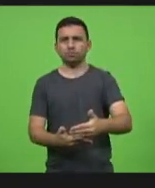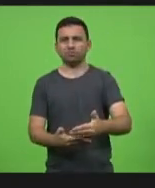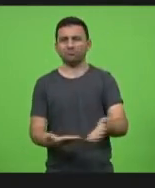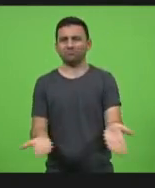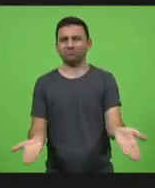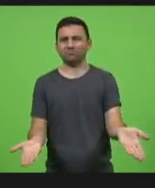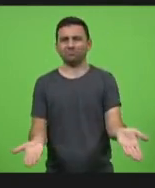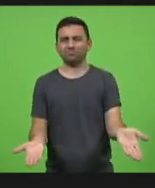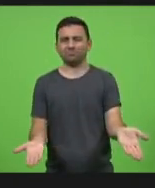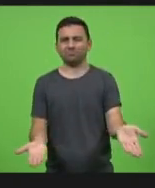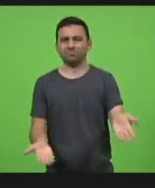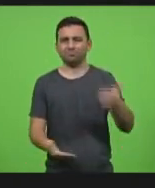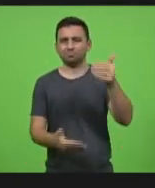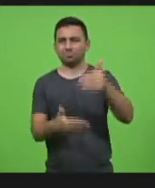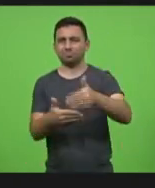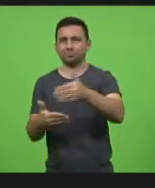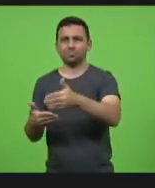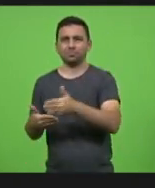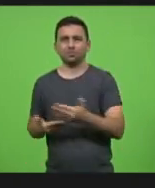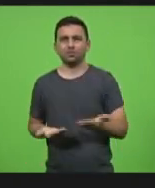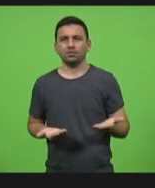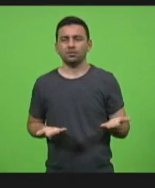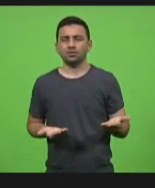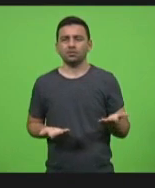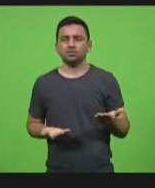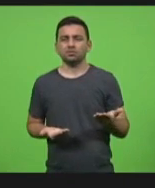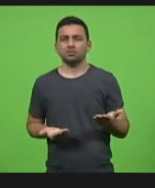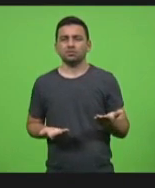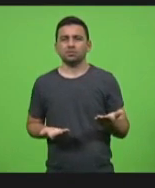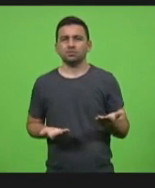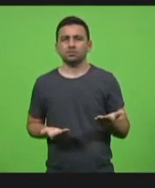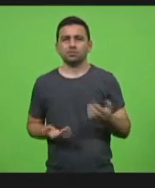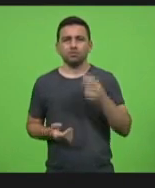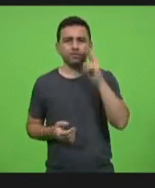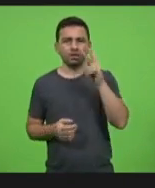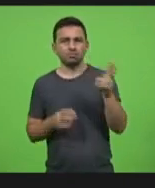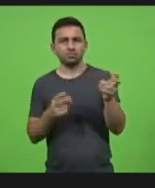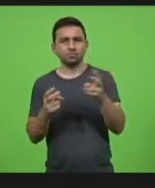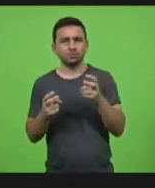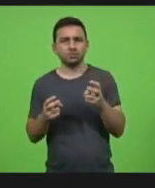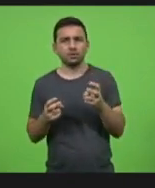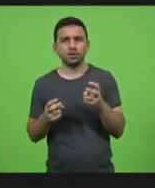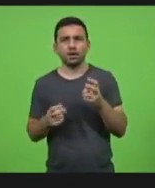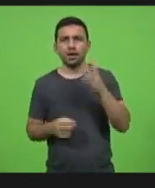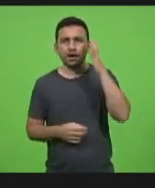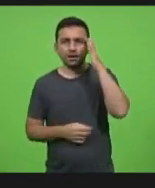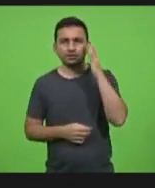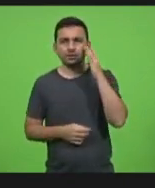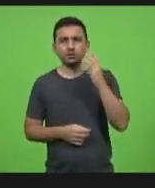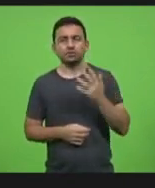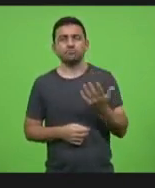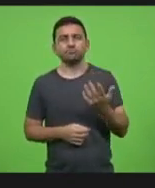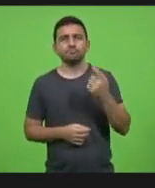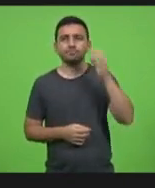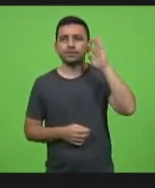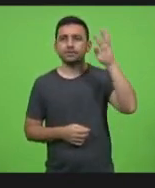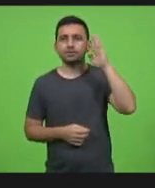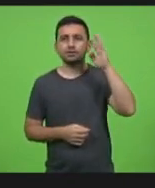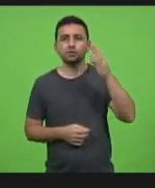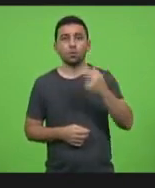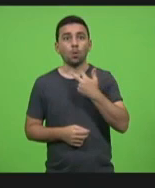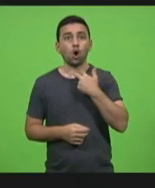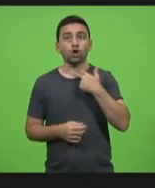quando a gente vê um lockdown de final de semana e acha que não pode vir nada mais